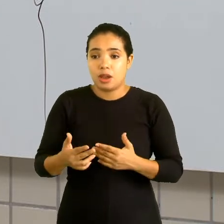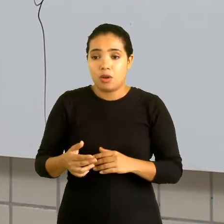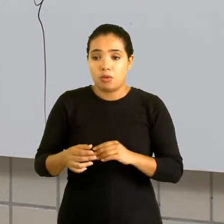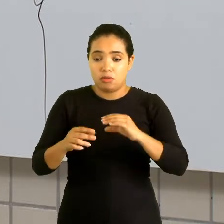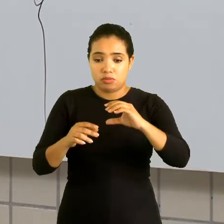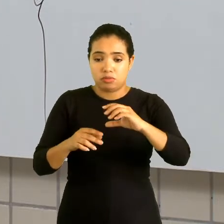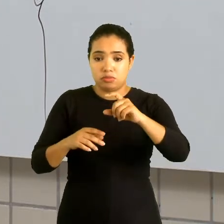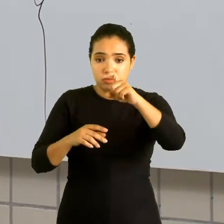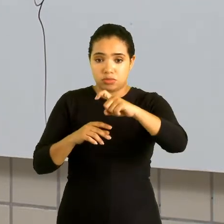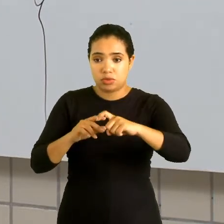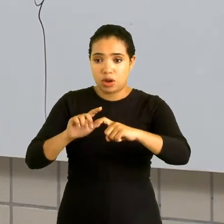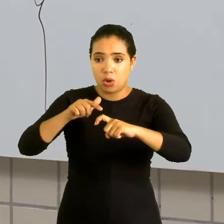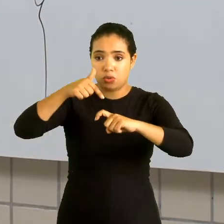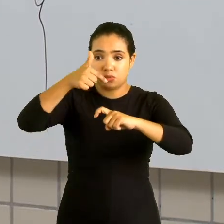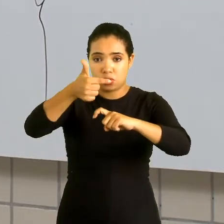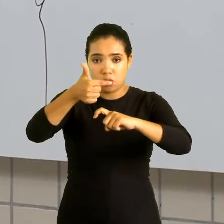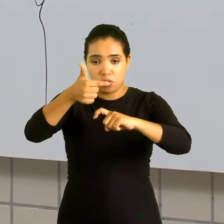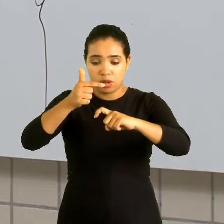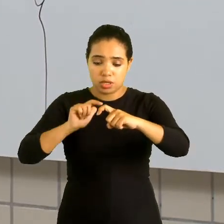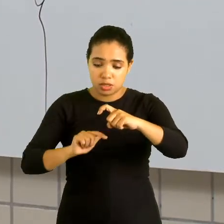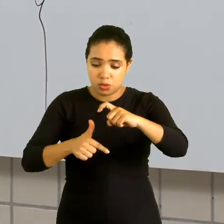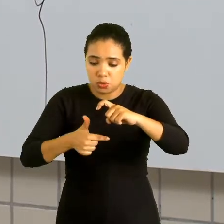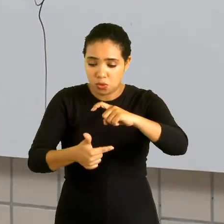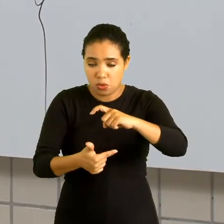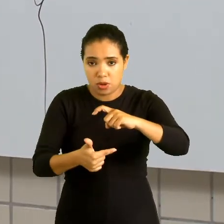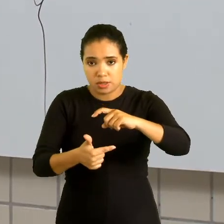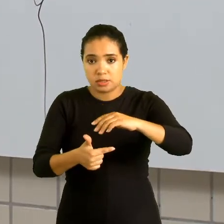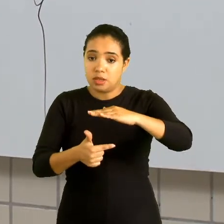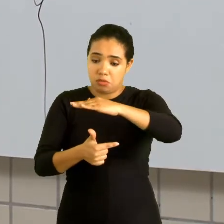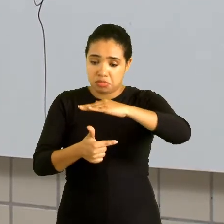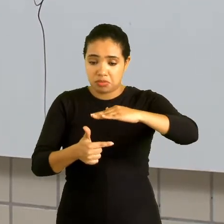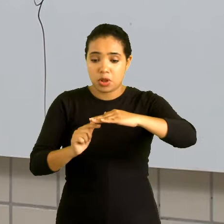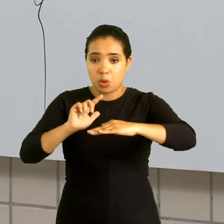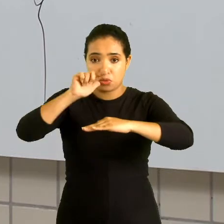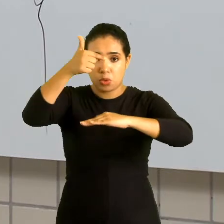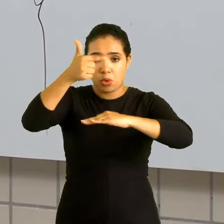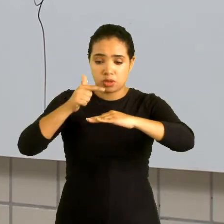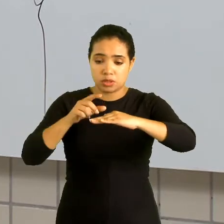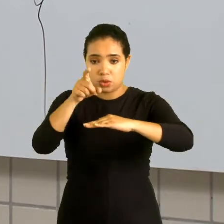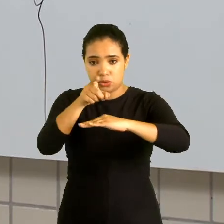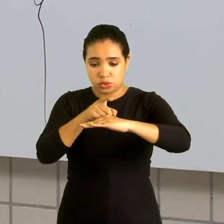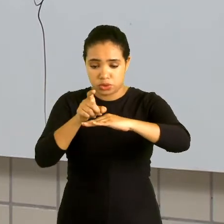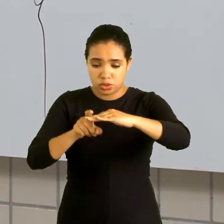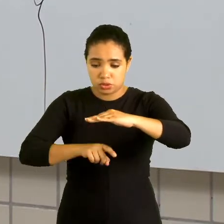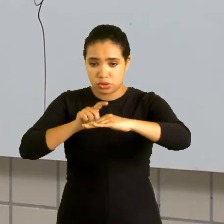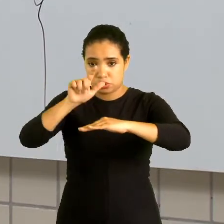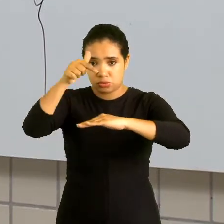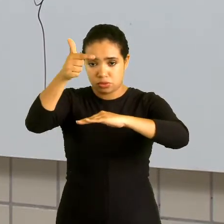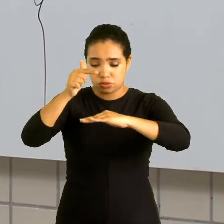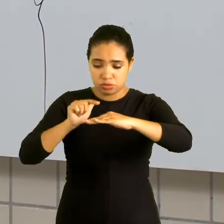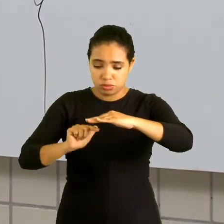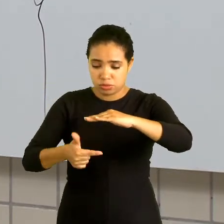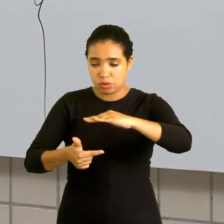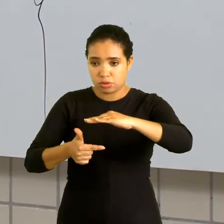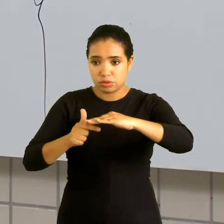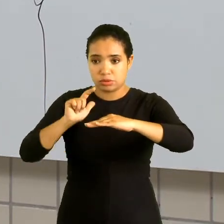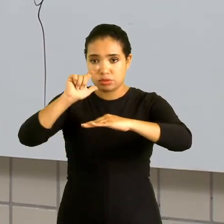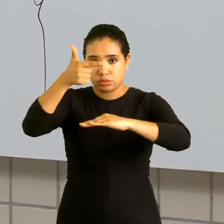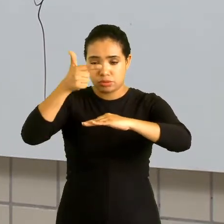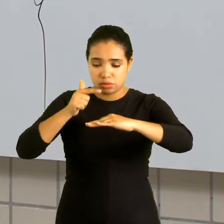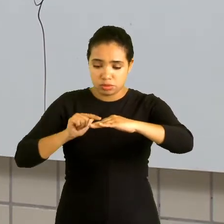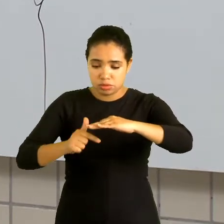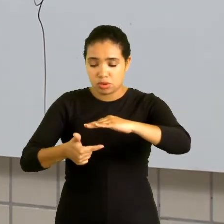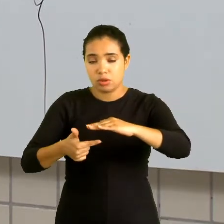menos expoente. Ou seja, o de cima nessa ordem. O de cima menos o de baixo.